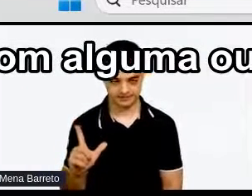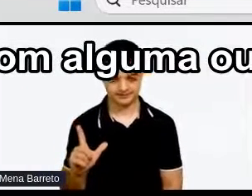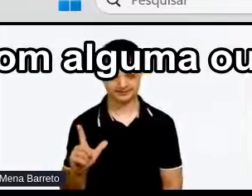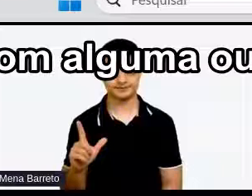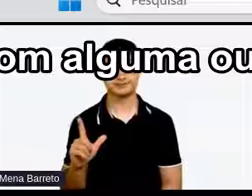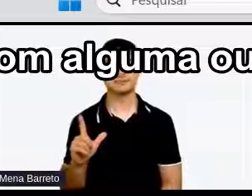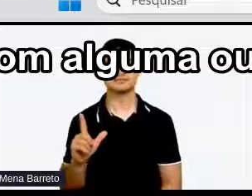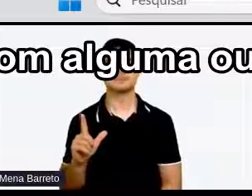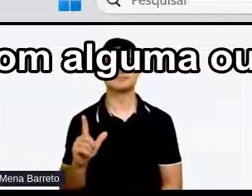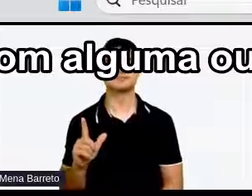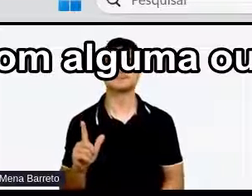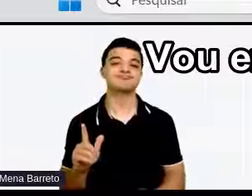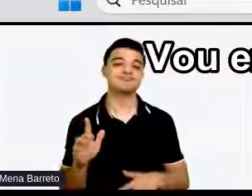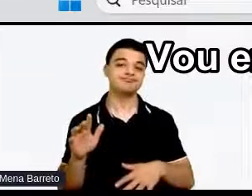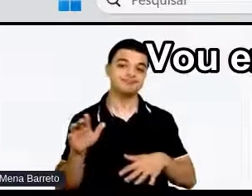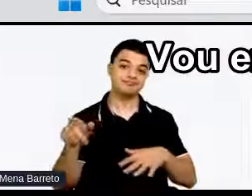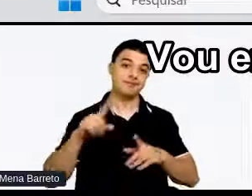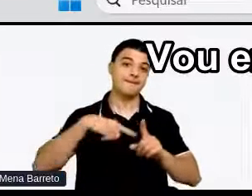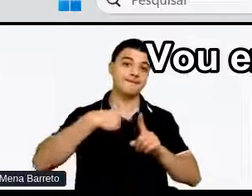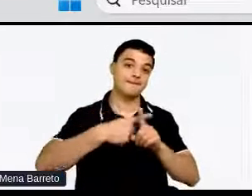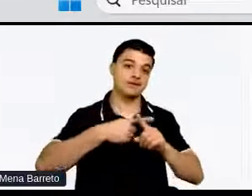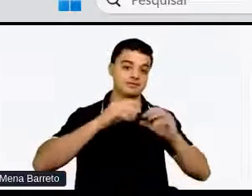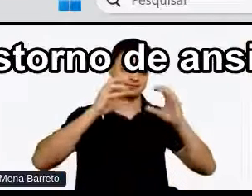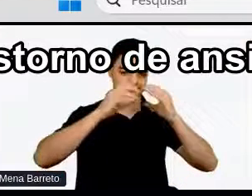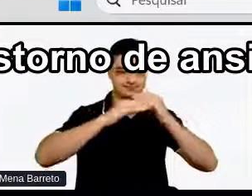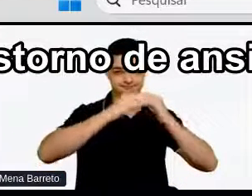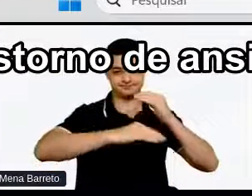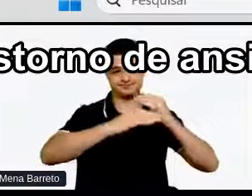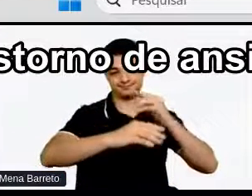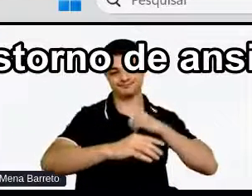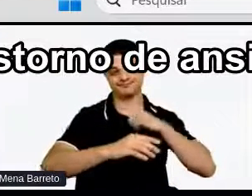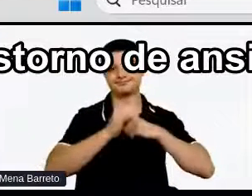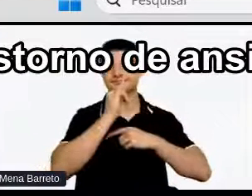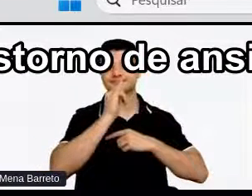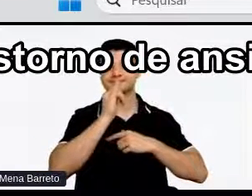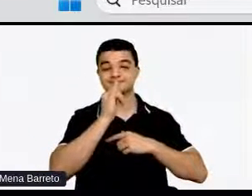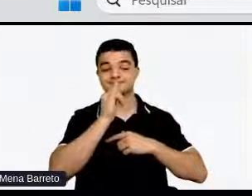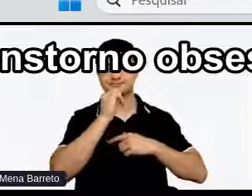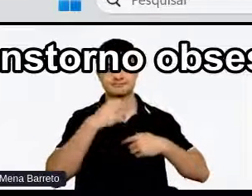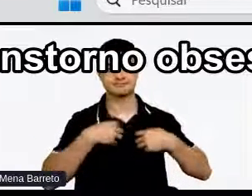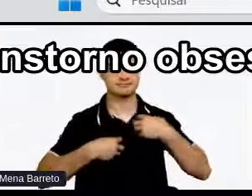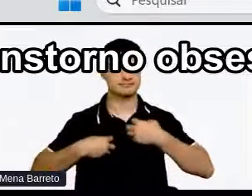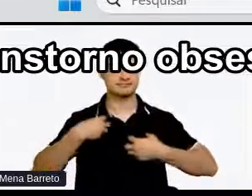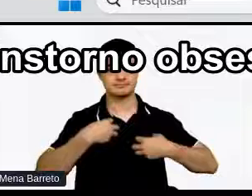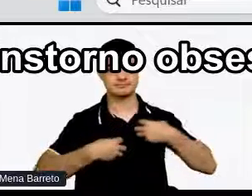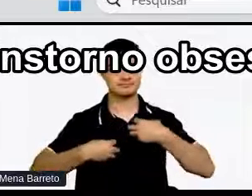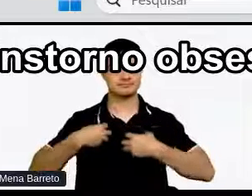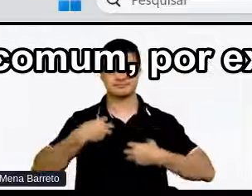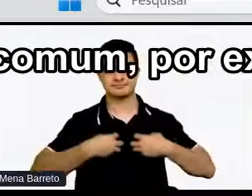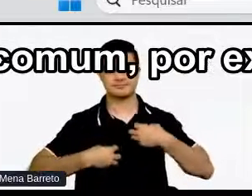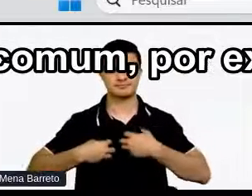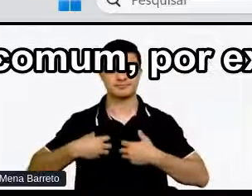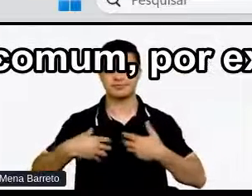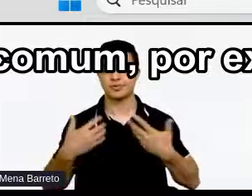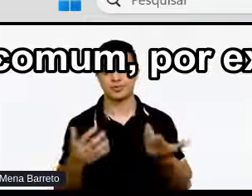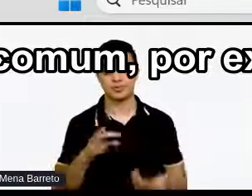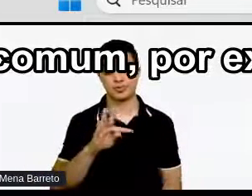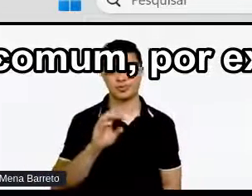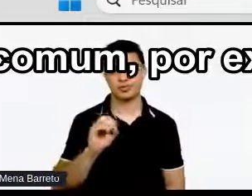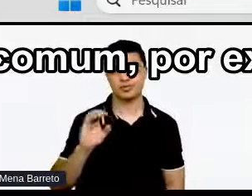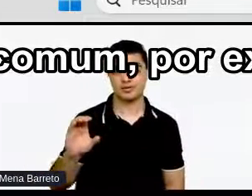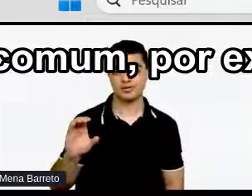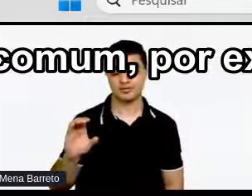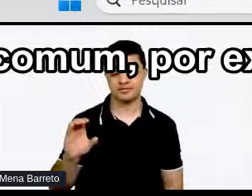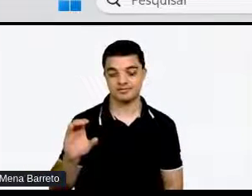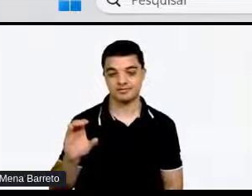alguma outra Condição neurodivergente Vou explicar Transtorno de ansiedade Generalizada Transtorno obsessivo Compulsivo Pode ser comum Por exemplo